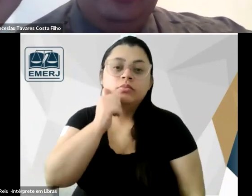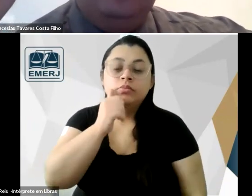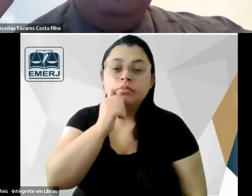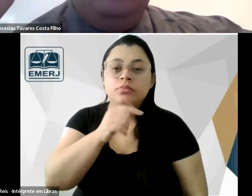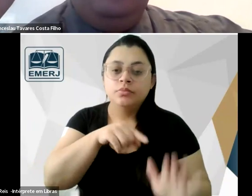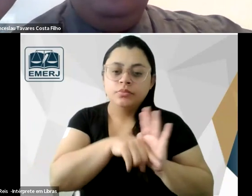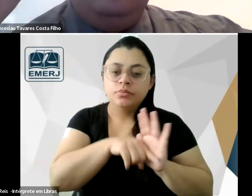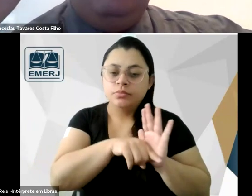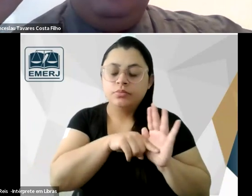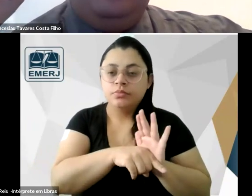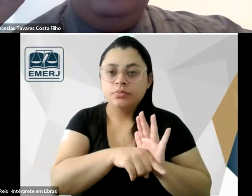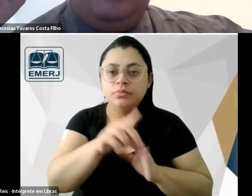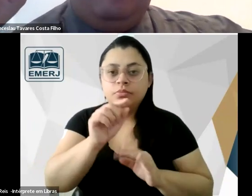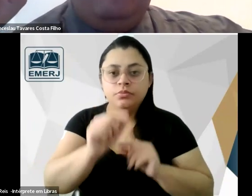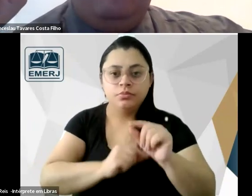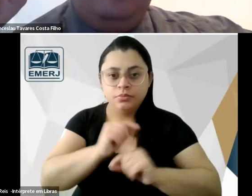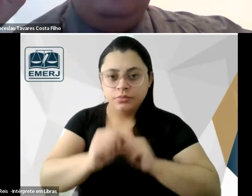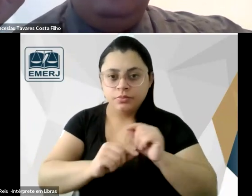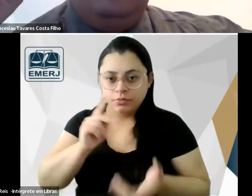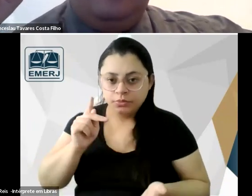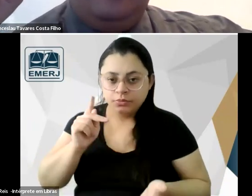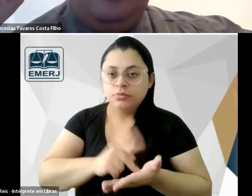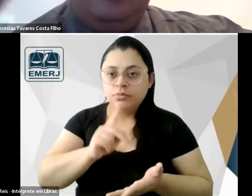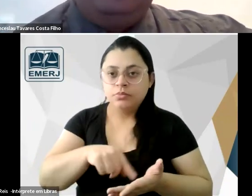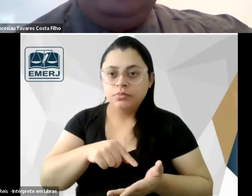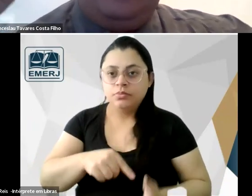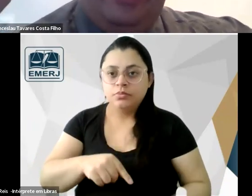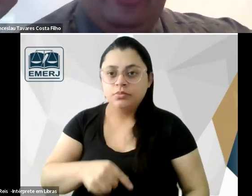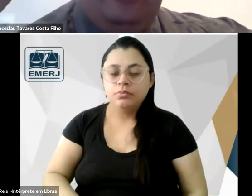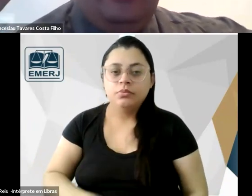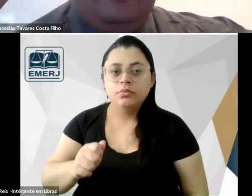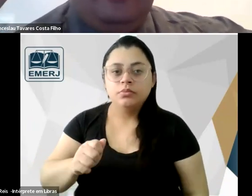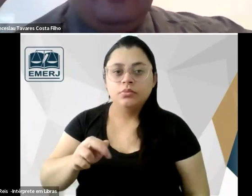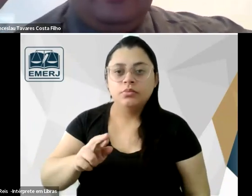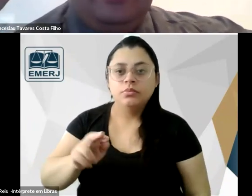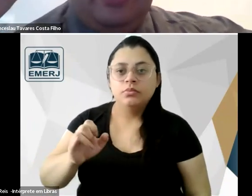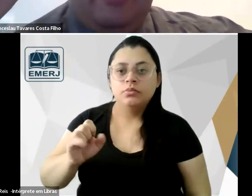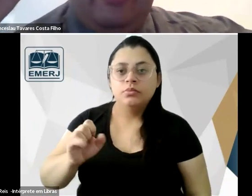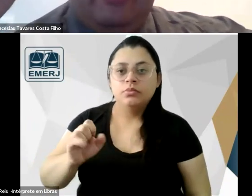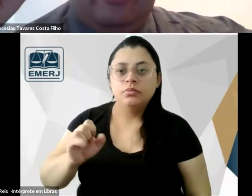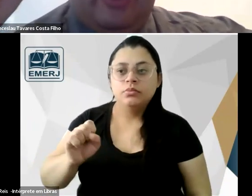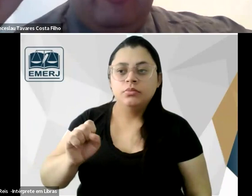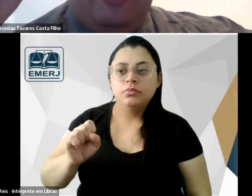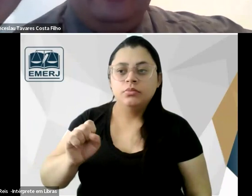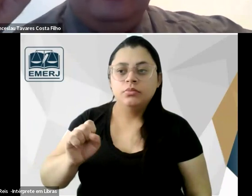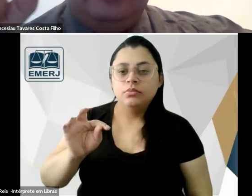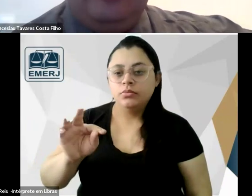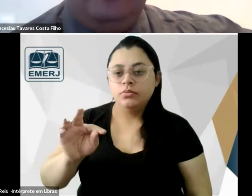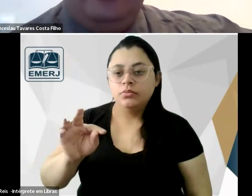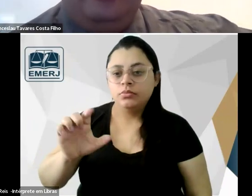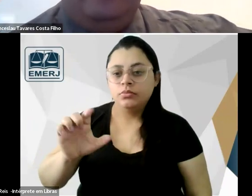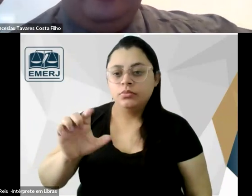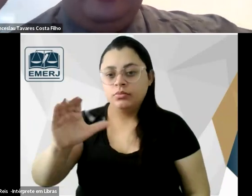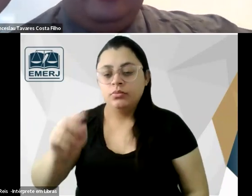do tomismo na verdade é um argumento aristotélico que é um argumento na